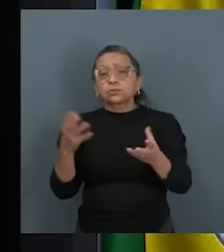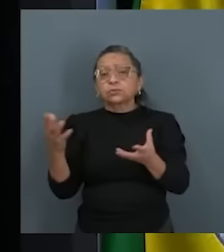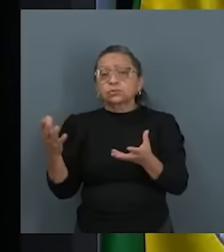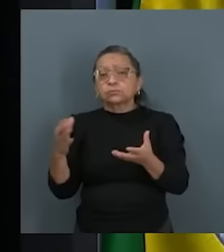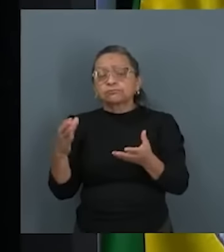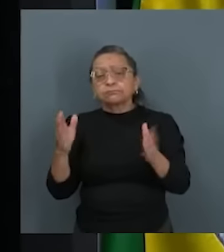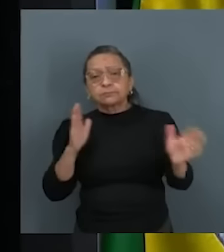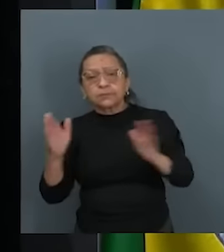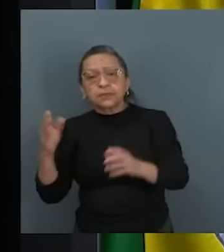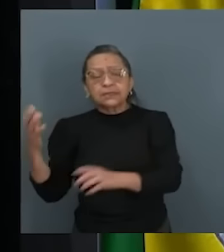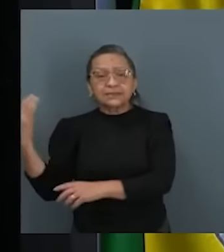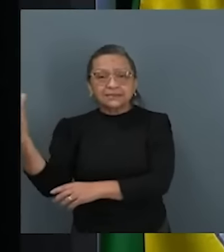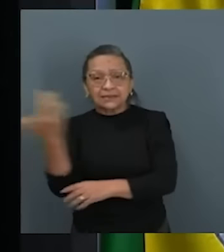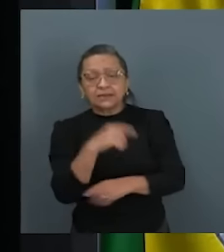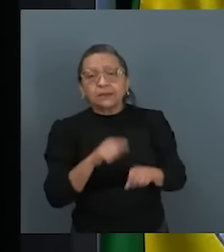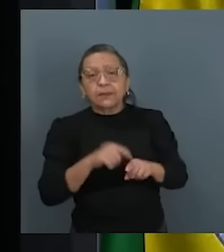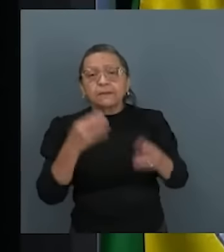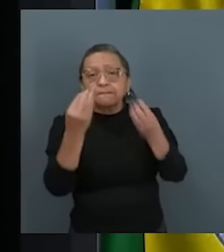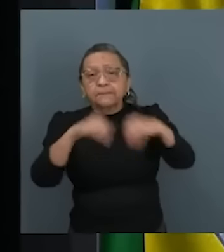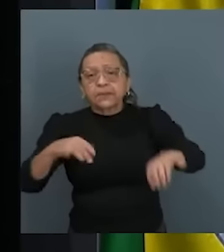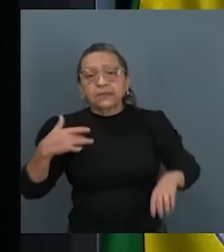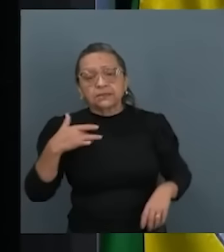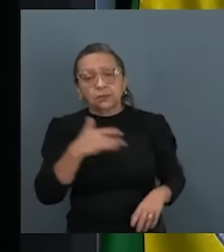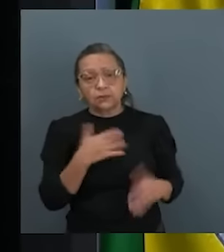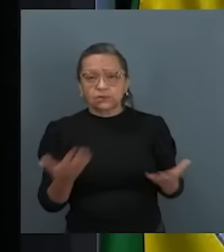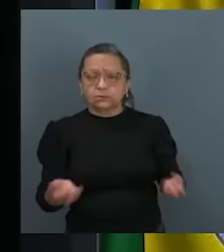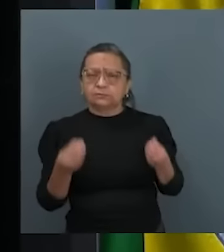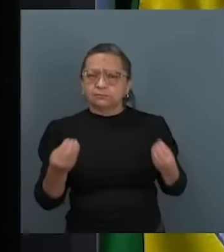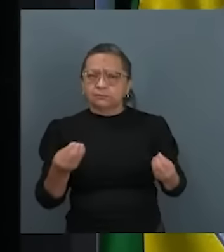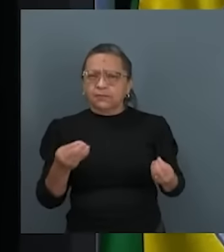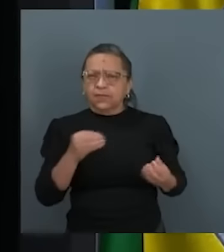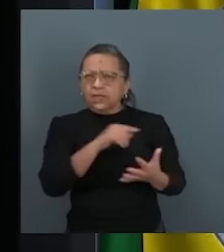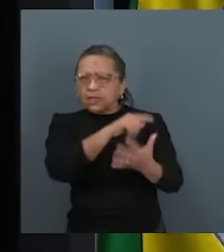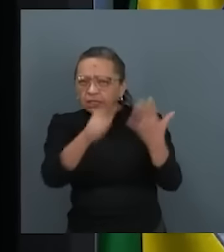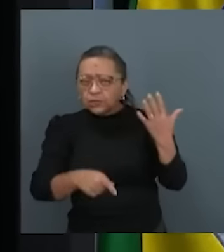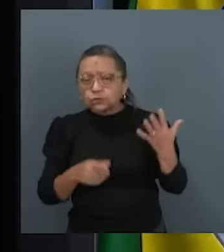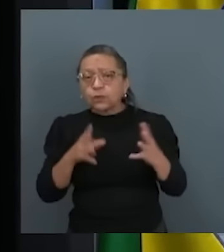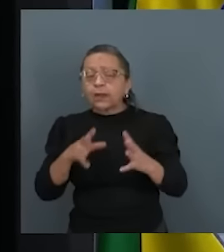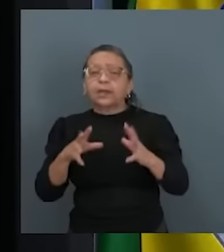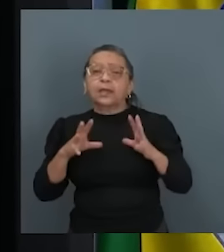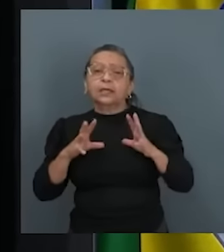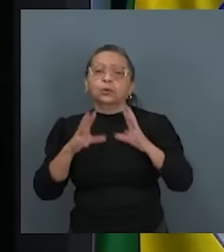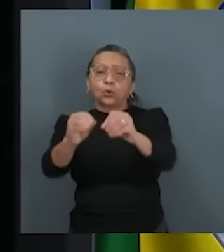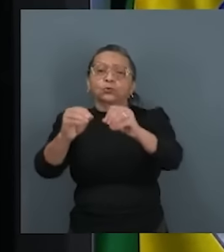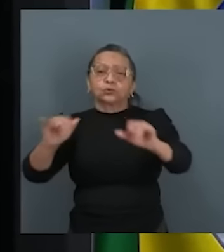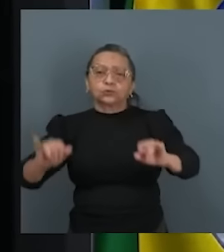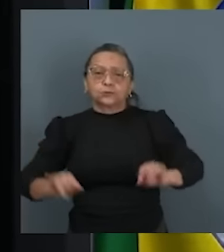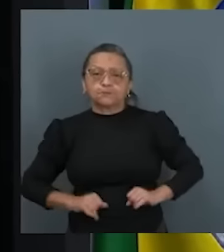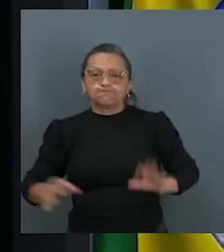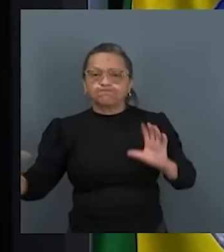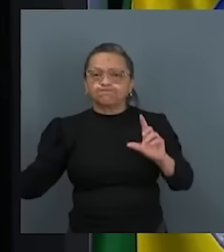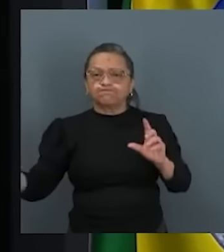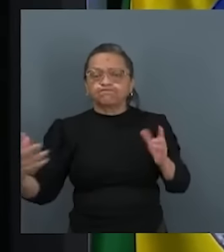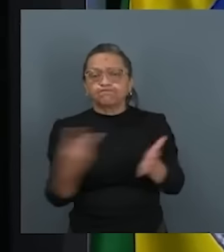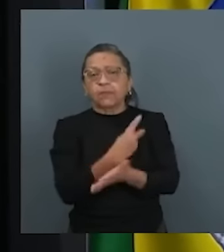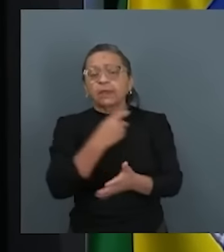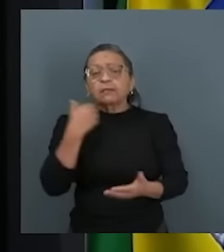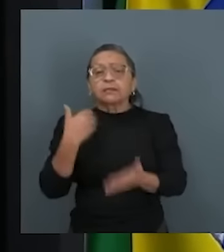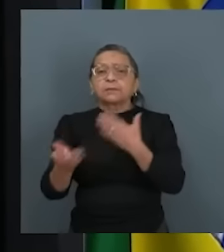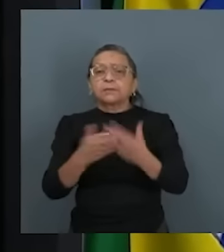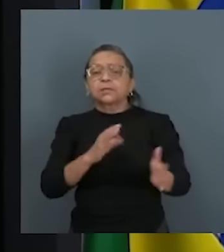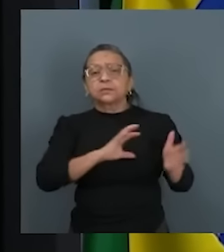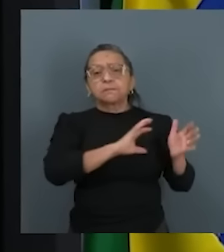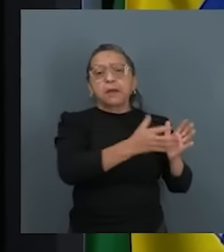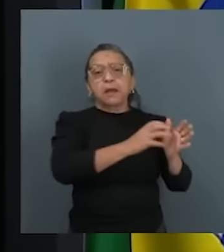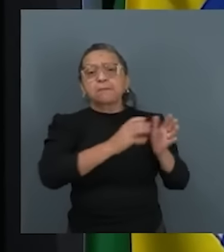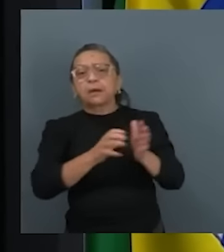e danos à saúde, quer dizer que isso está atingindo a todos, independente de que lado estejamos.